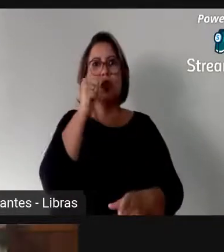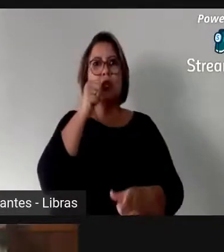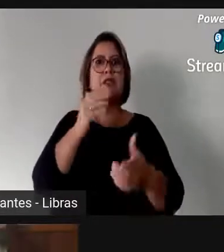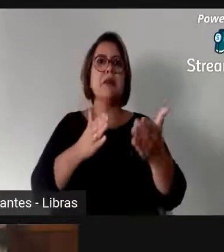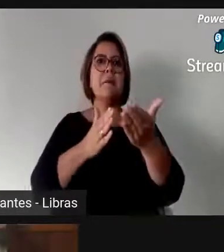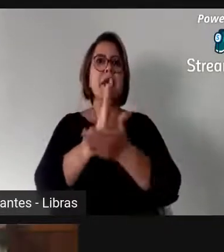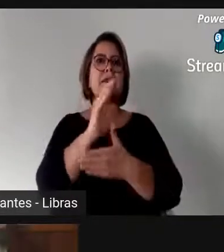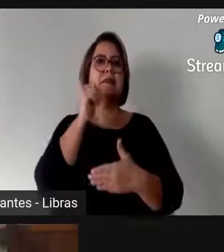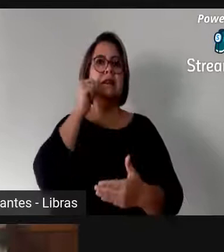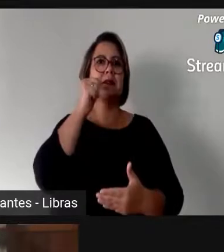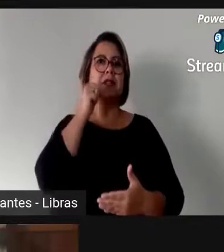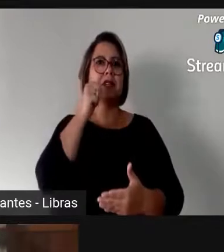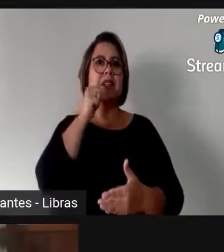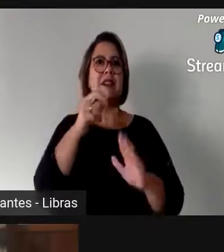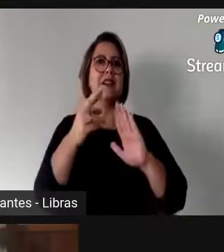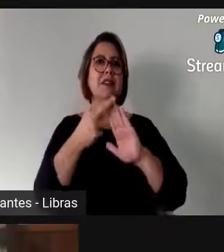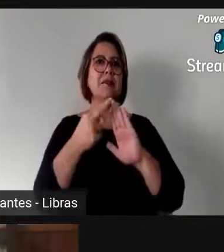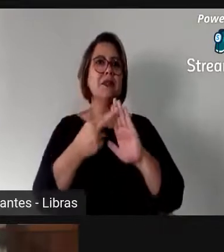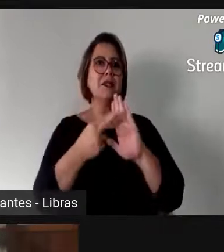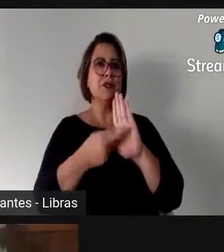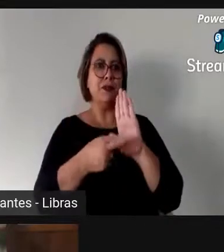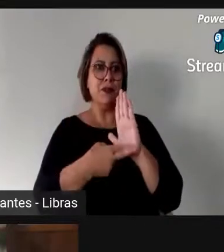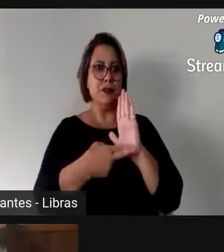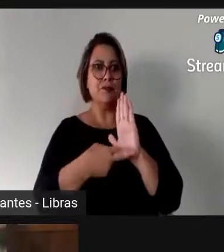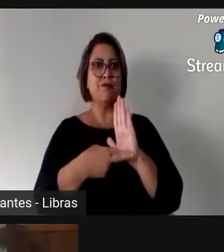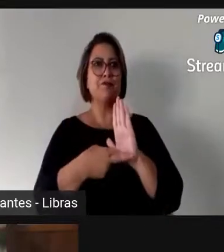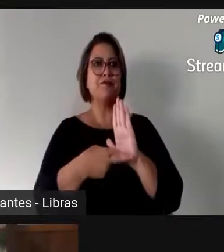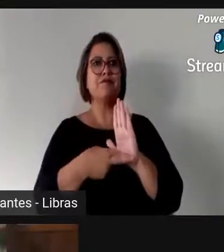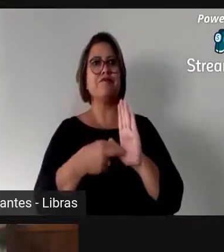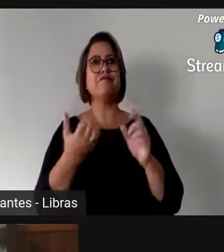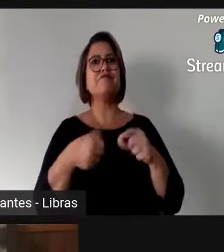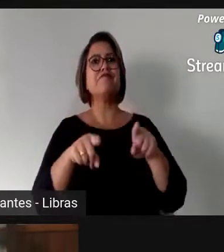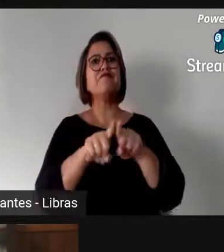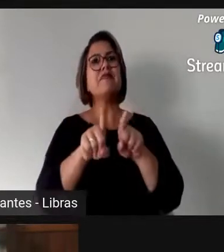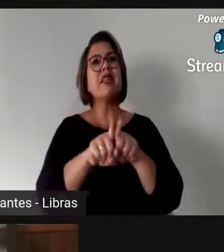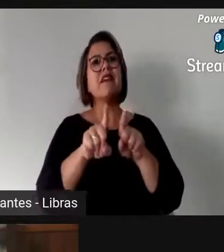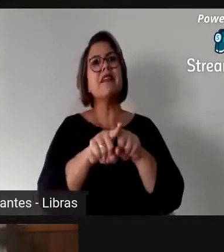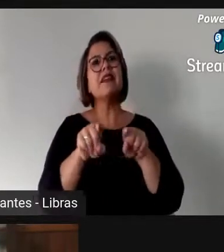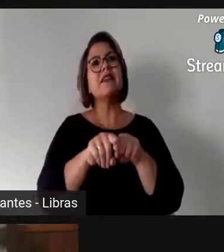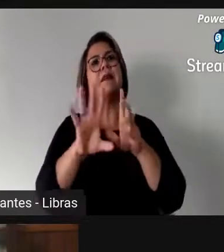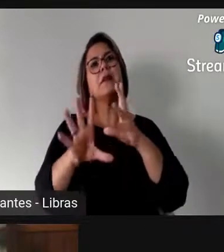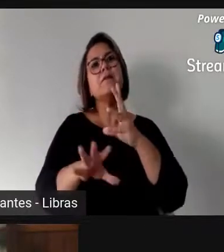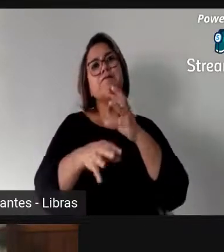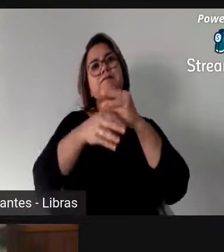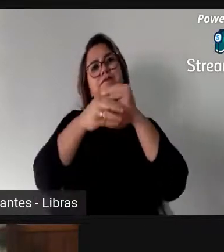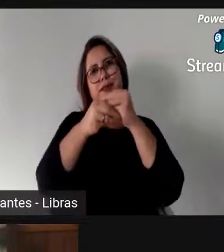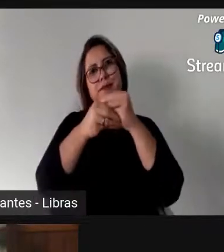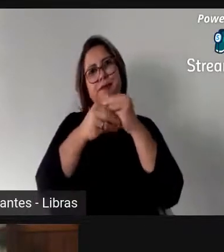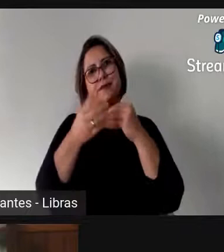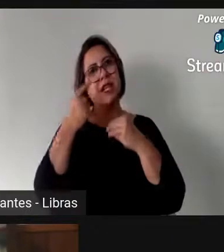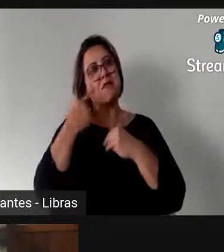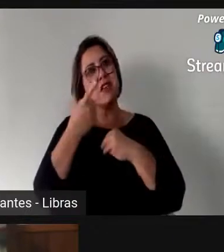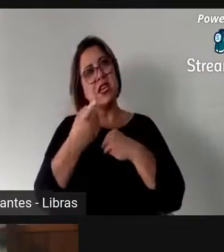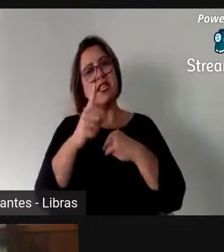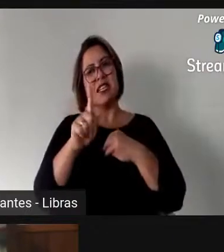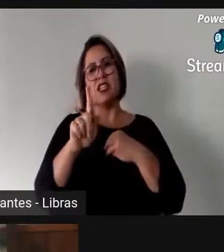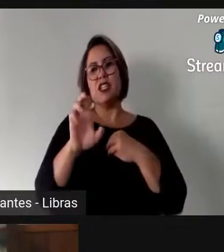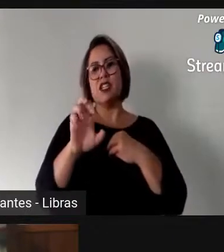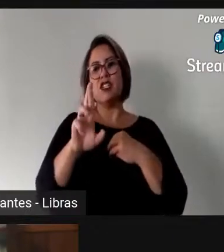se estabeleçam nesses lugares. Eu queria também complementar, e aí eu queria ver se o Geraldo ou alguém vai